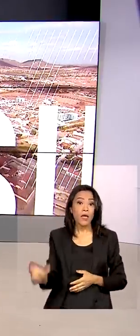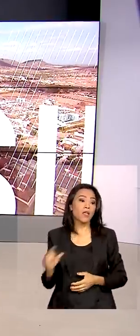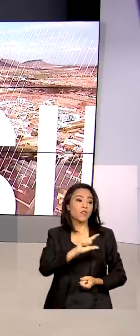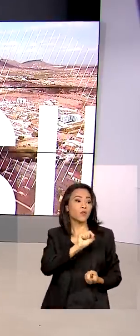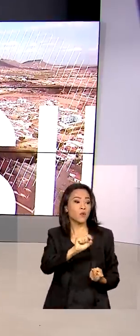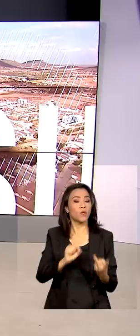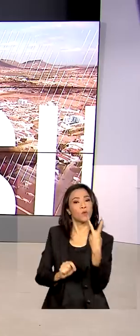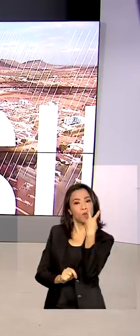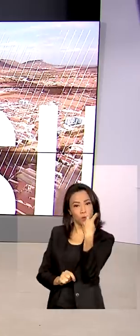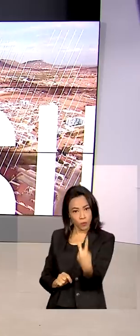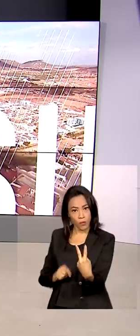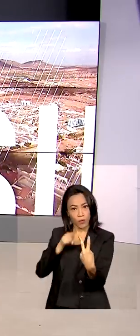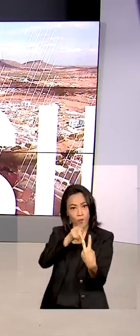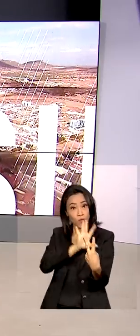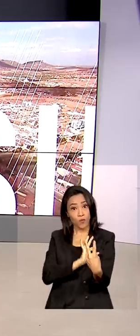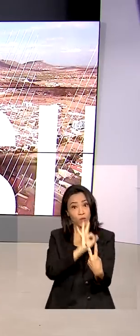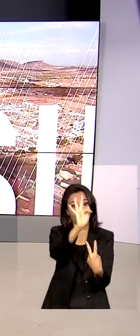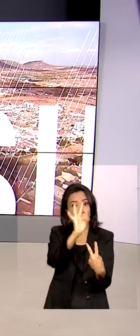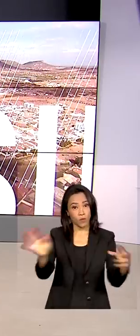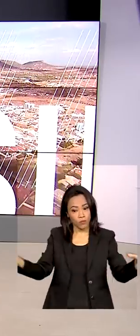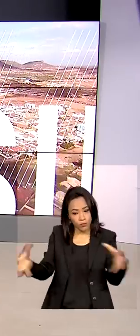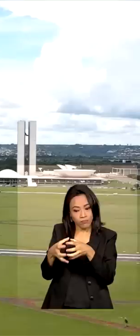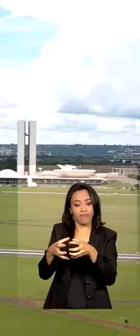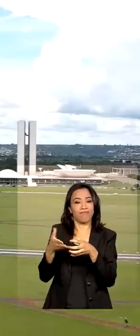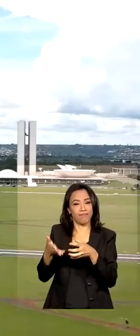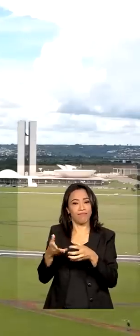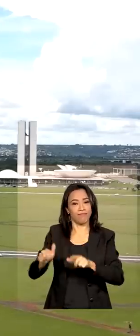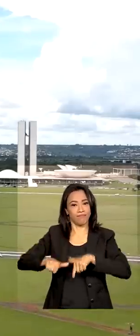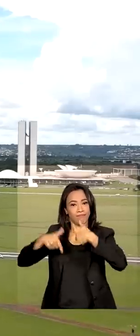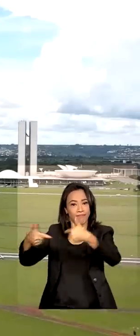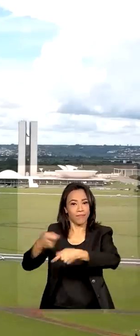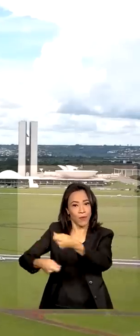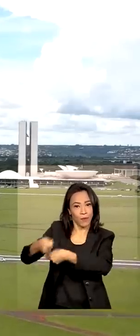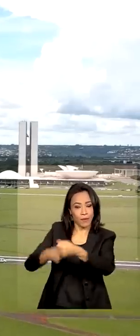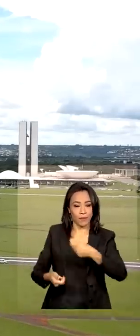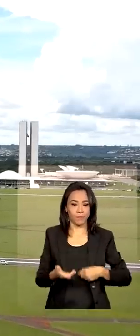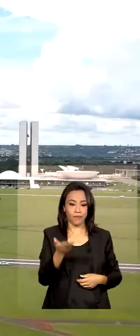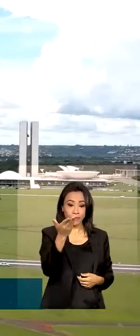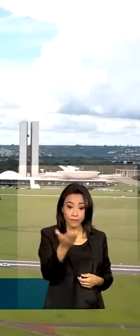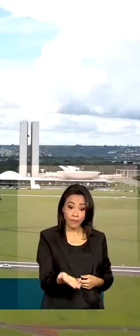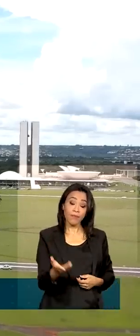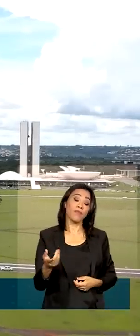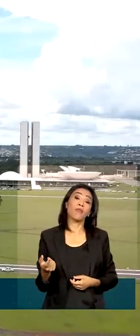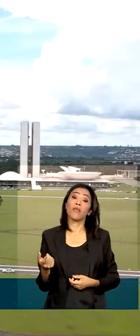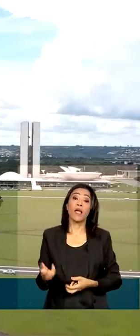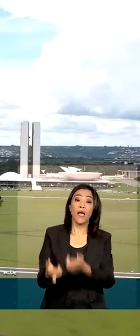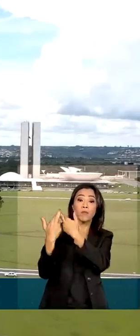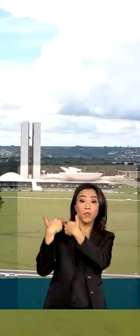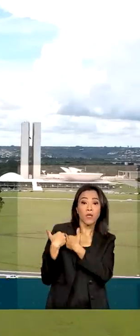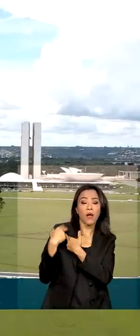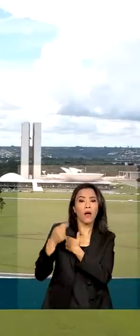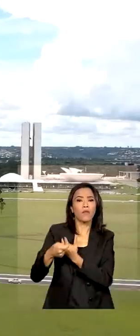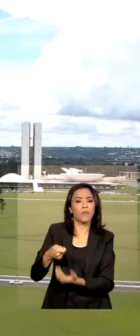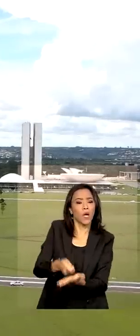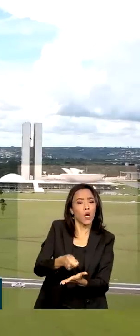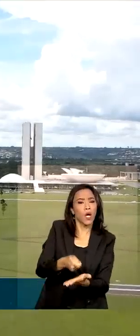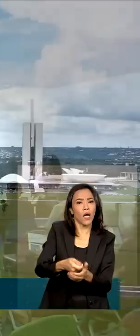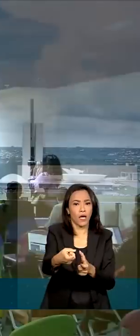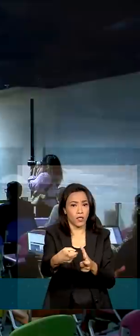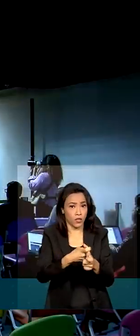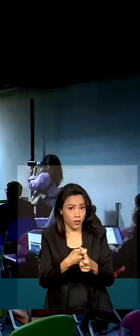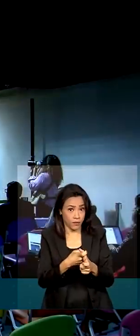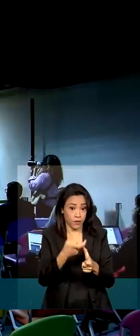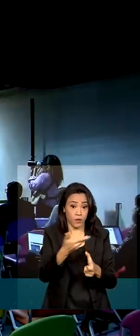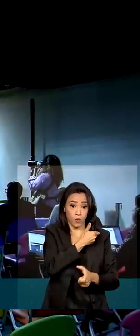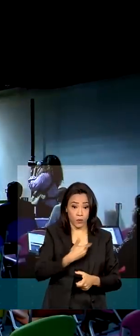novos membros da futura equipe econômica. Responsável, entre outras coisas, por cobrar a dívida ativa da União,